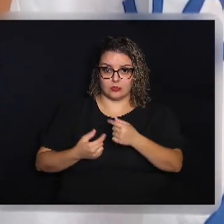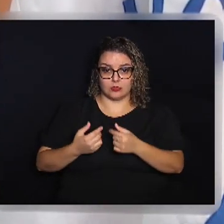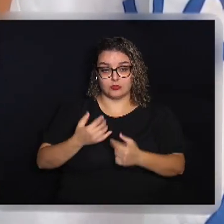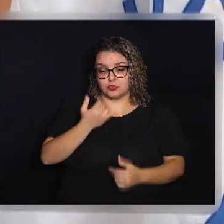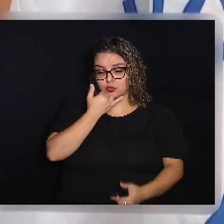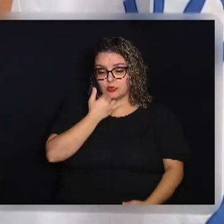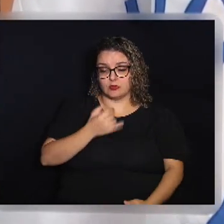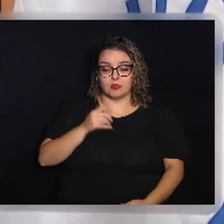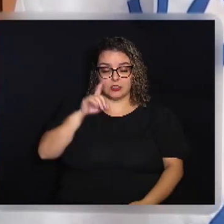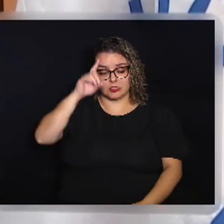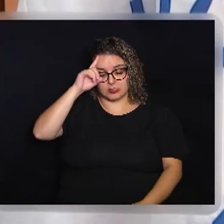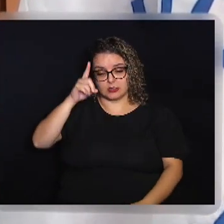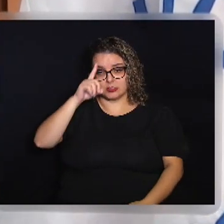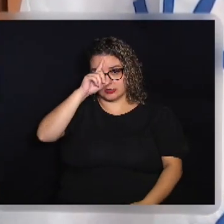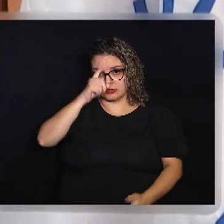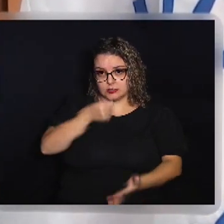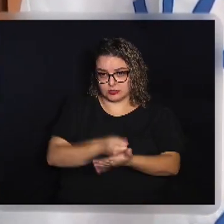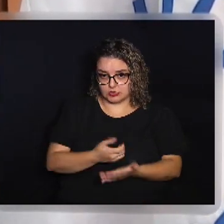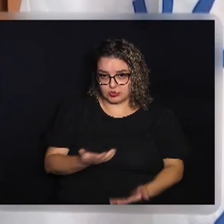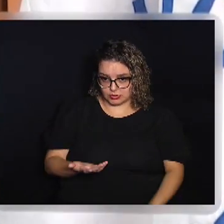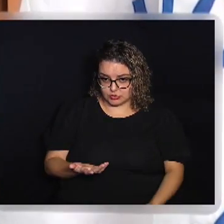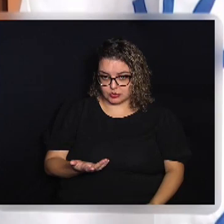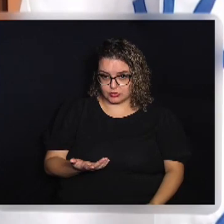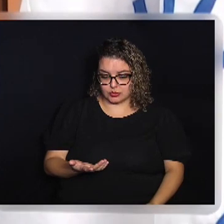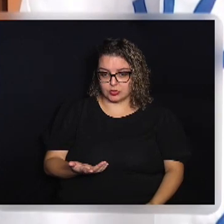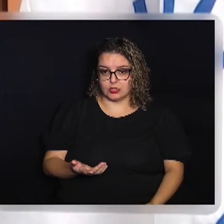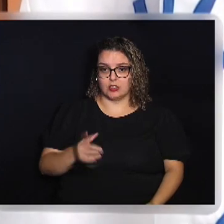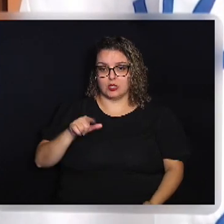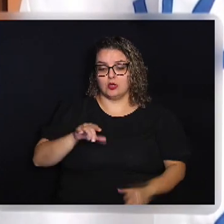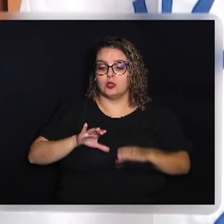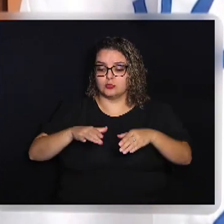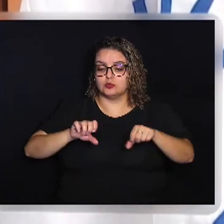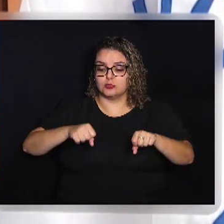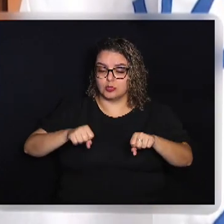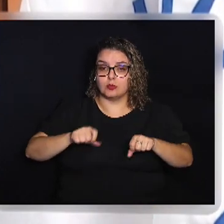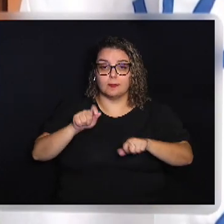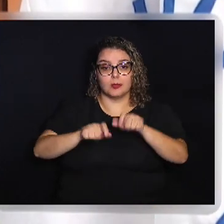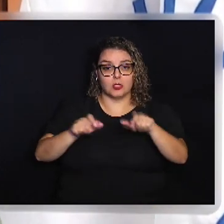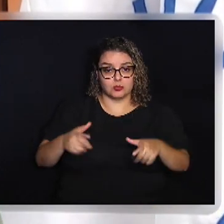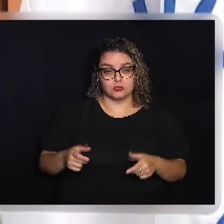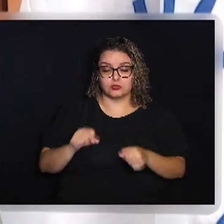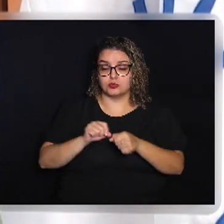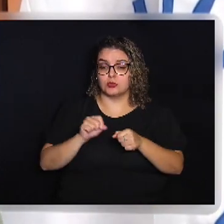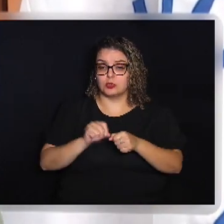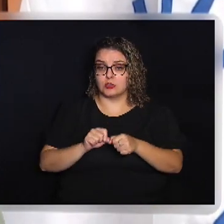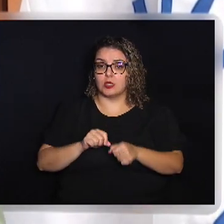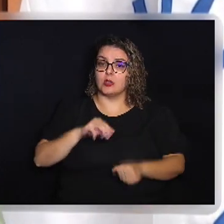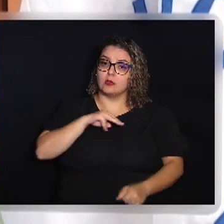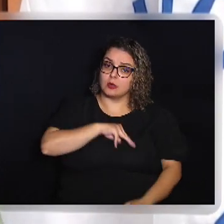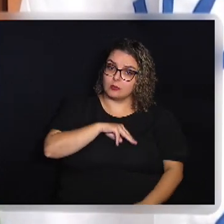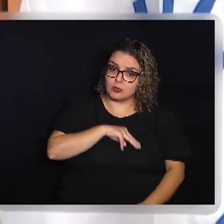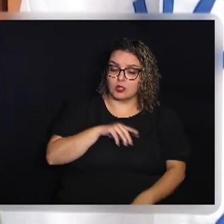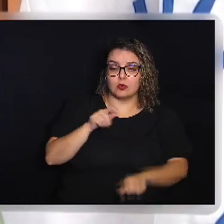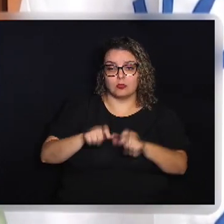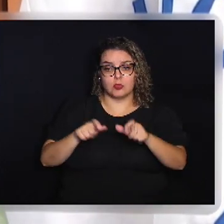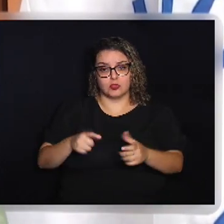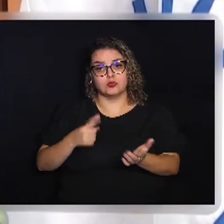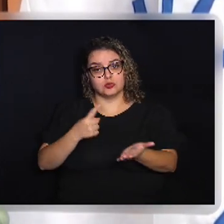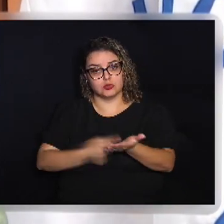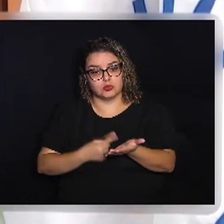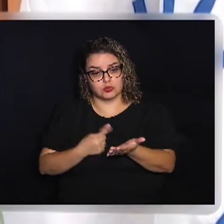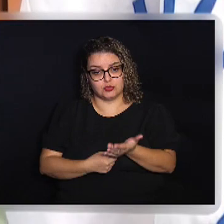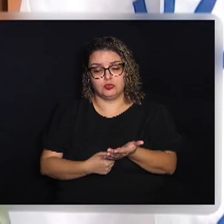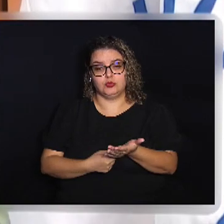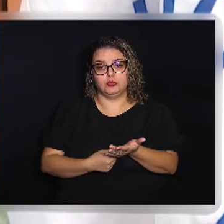A gente acabou de falar que são motoclubes São pessoas que fazem missão São pessoas comprometidas